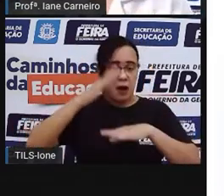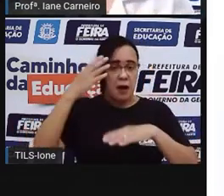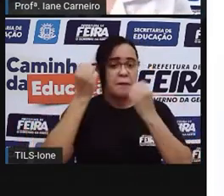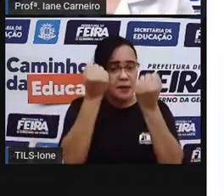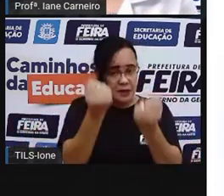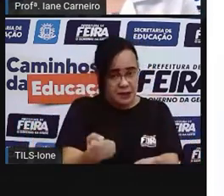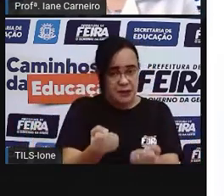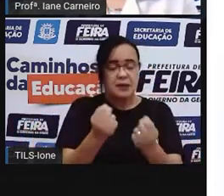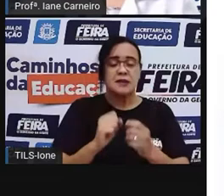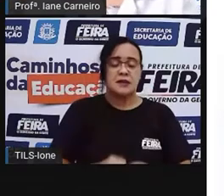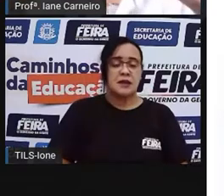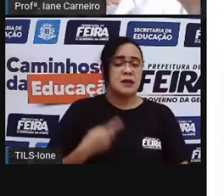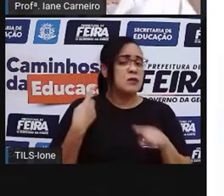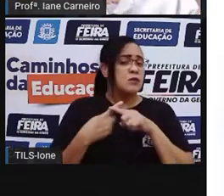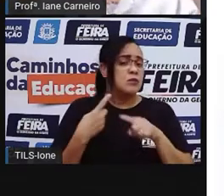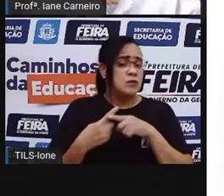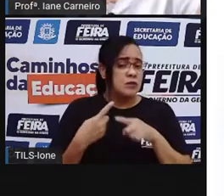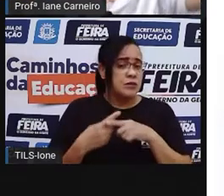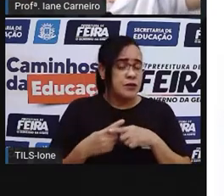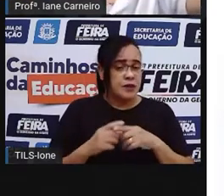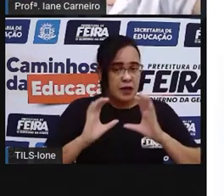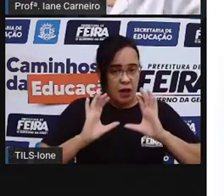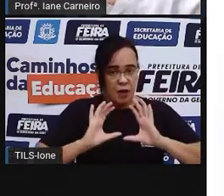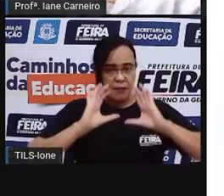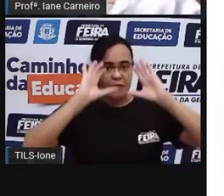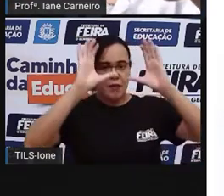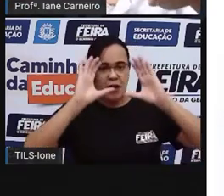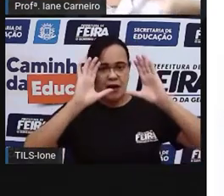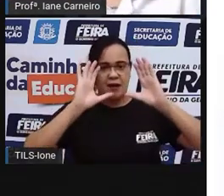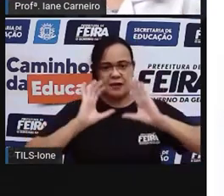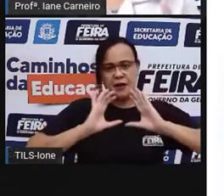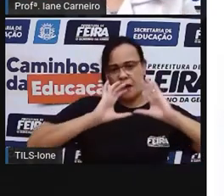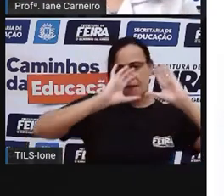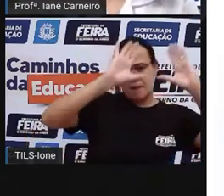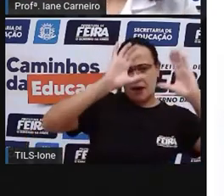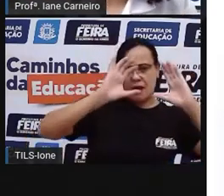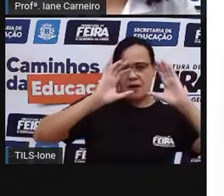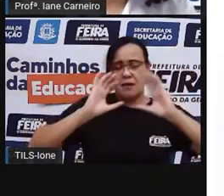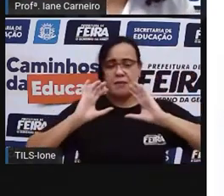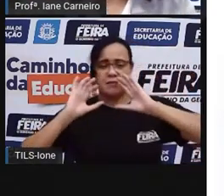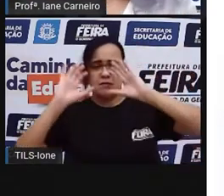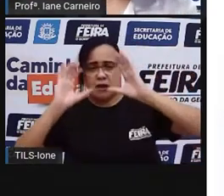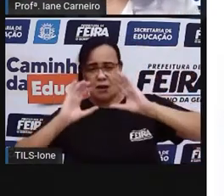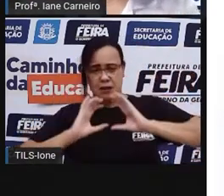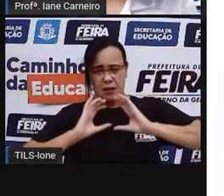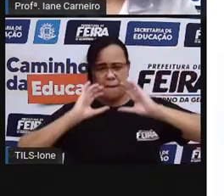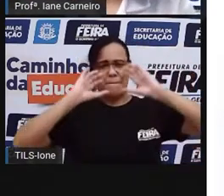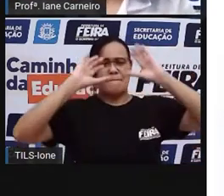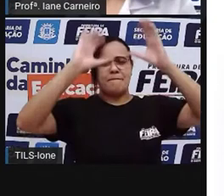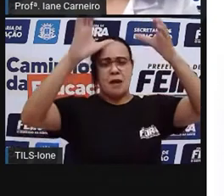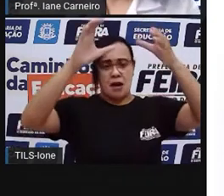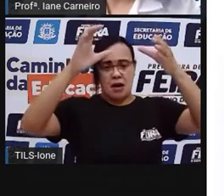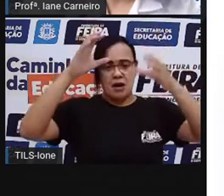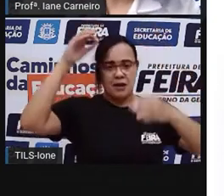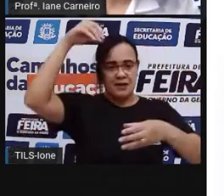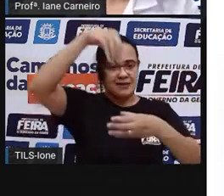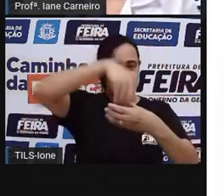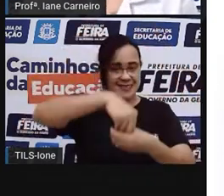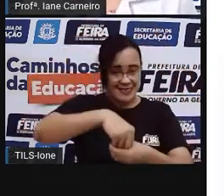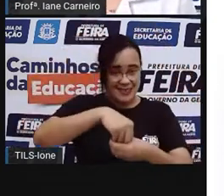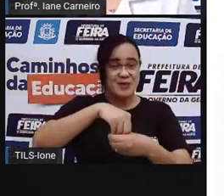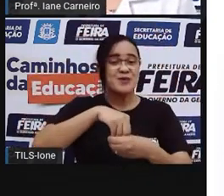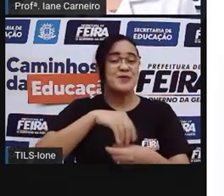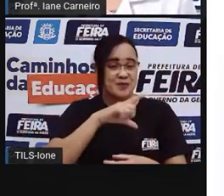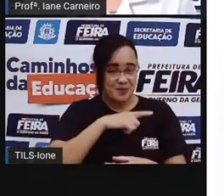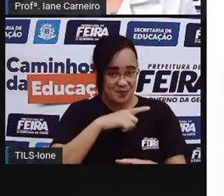bola de basquete, né? A gente arremessar ela e ela cair dentro do cesto, né? E fazer o... para que marque o ponto